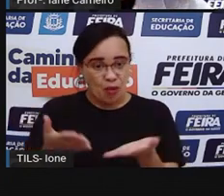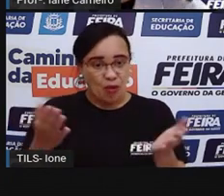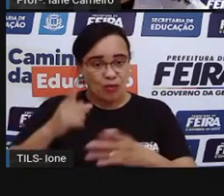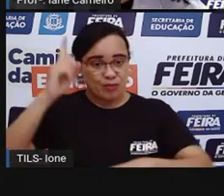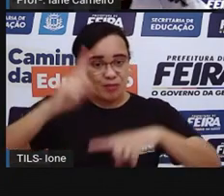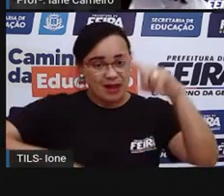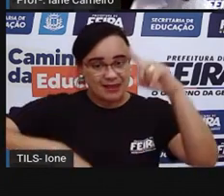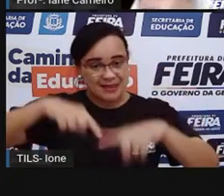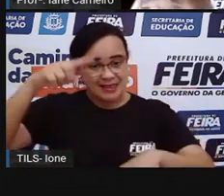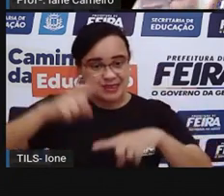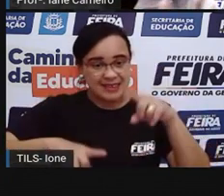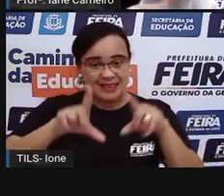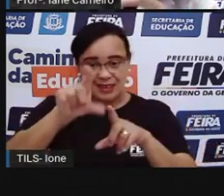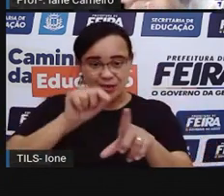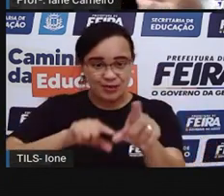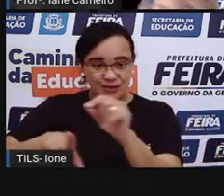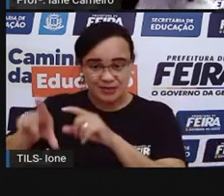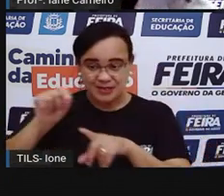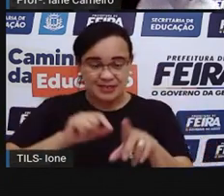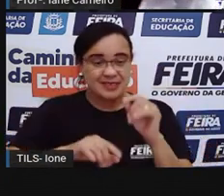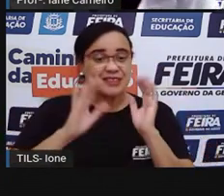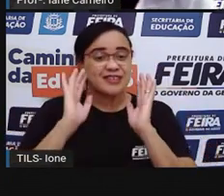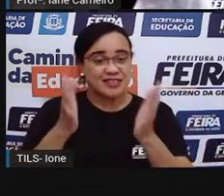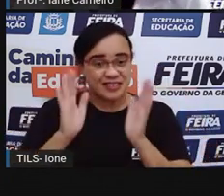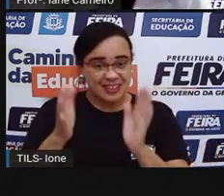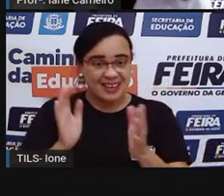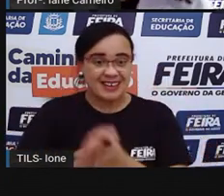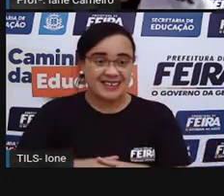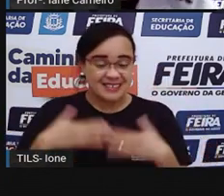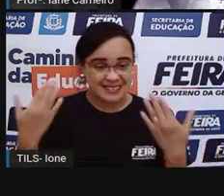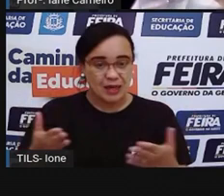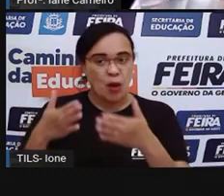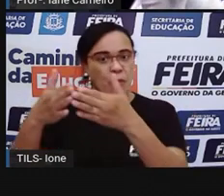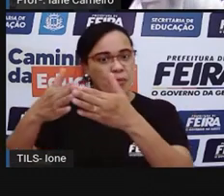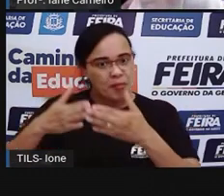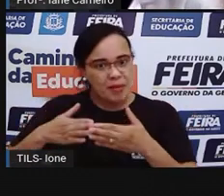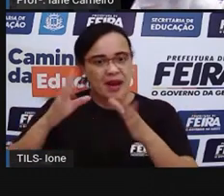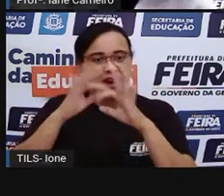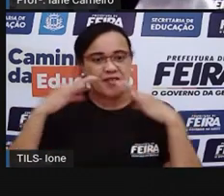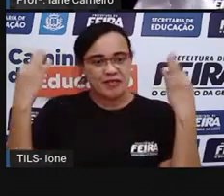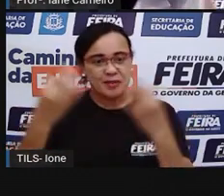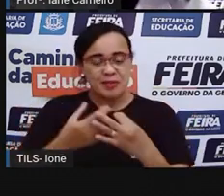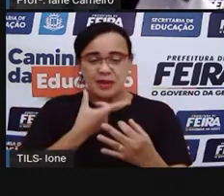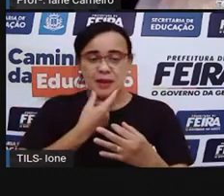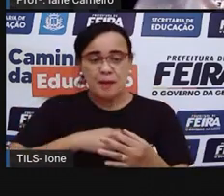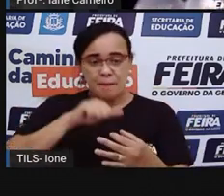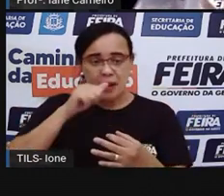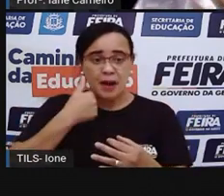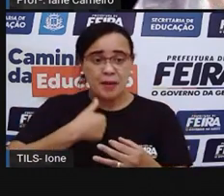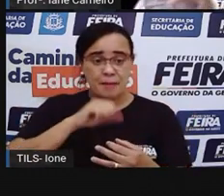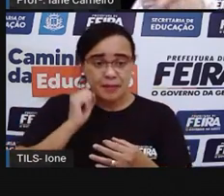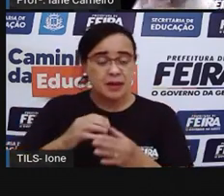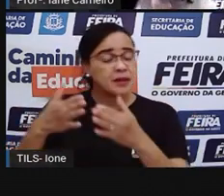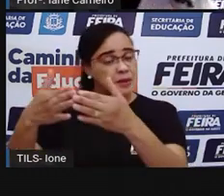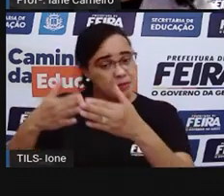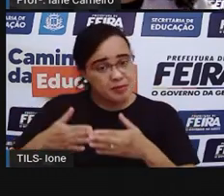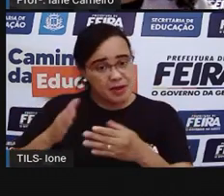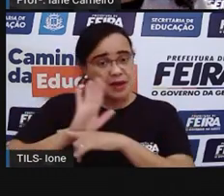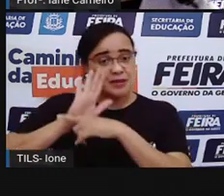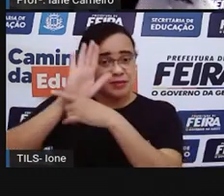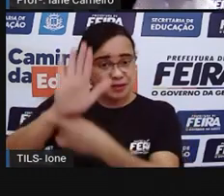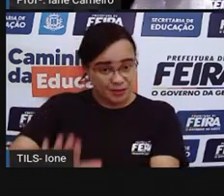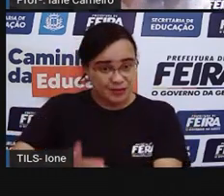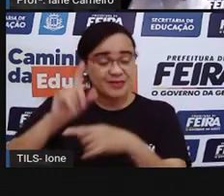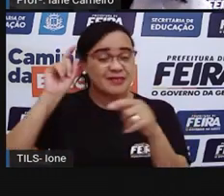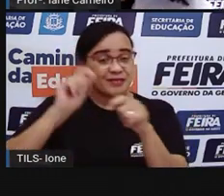materiais. E aí já pede ajuda à mamãe ou papai, alguém que está aí na sua casa ou você mesmo. Se tiver no